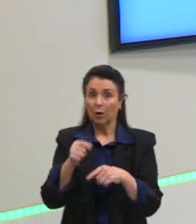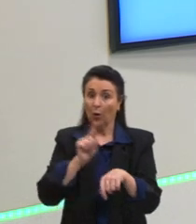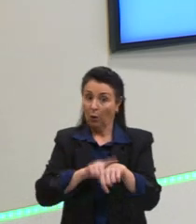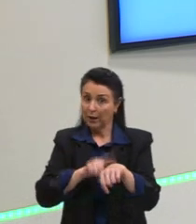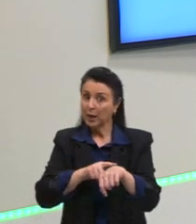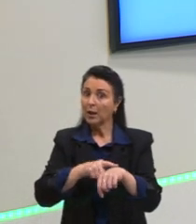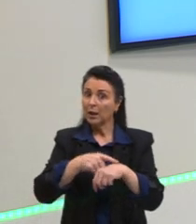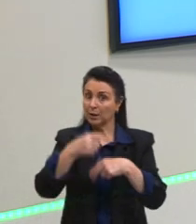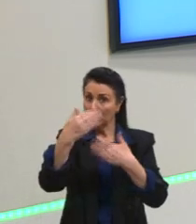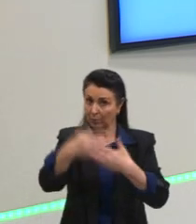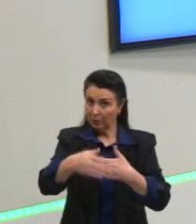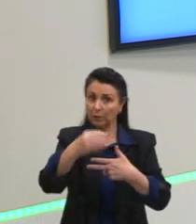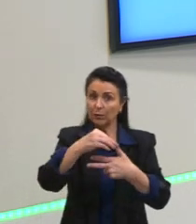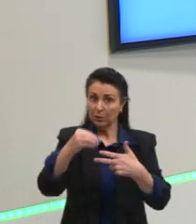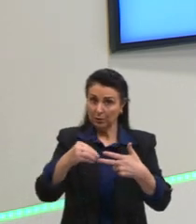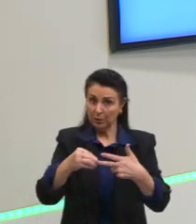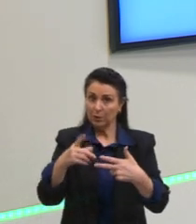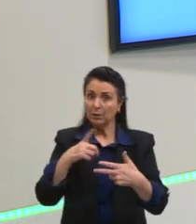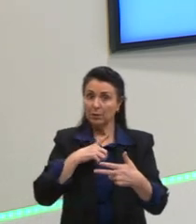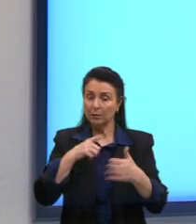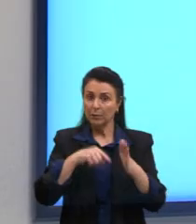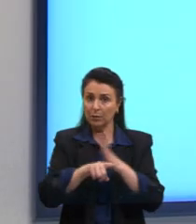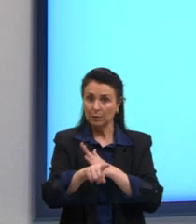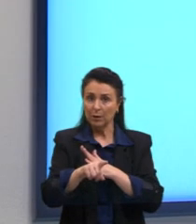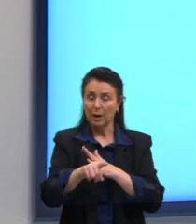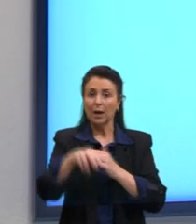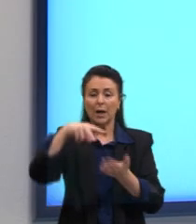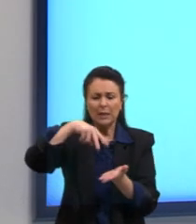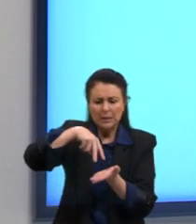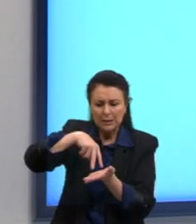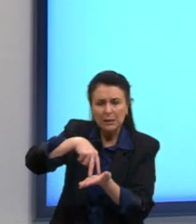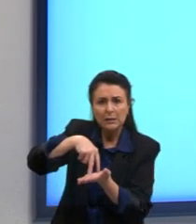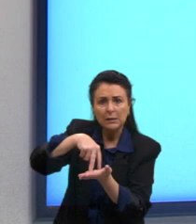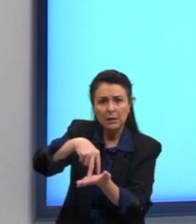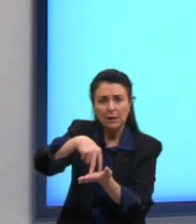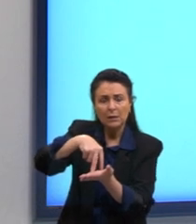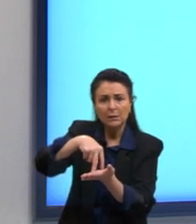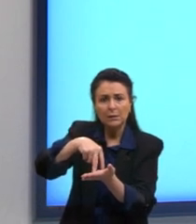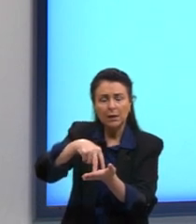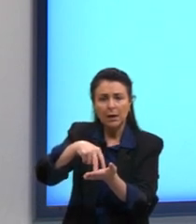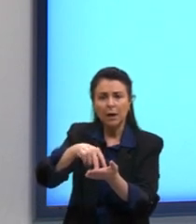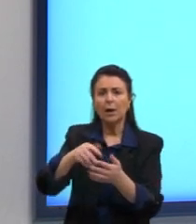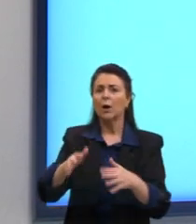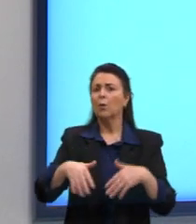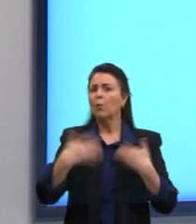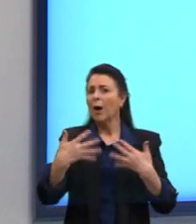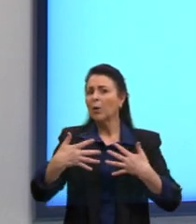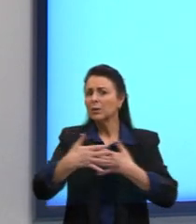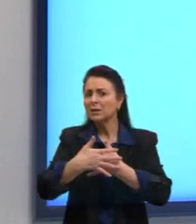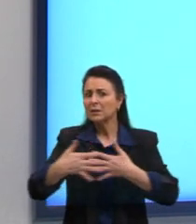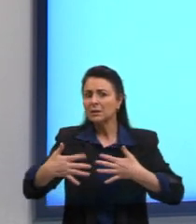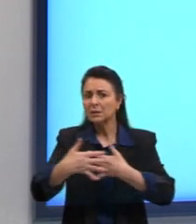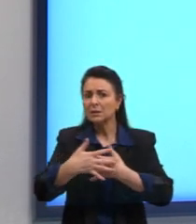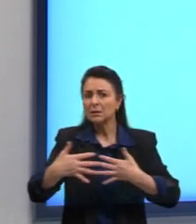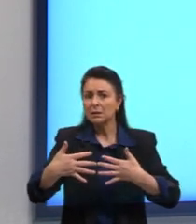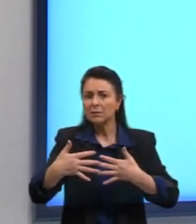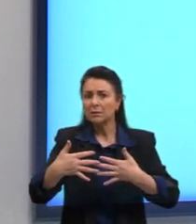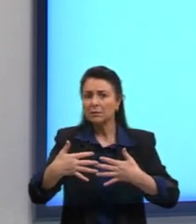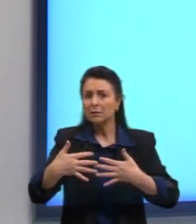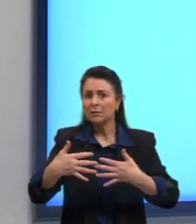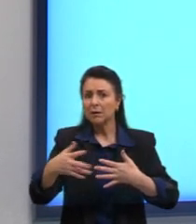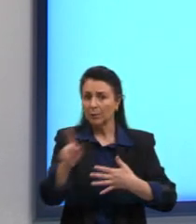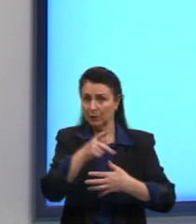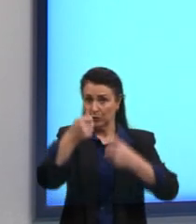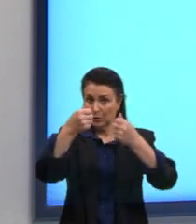corrido, né? Tem muitas questões. Resistência mecânica, diz respeito a qual tecido aqui foi falado?